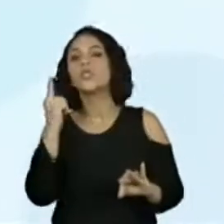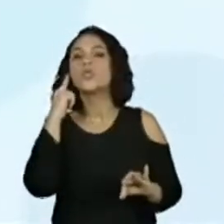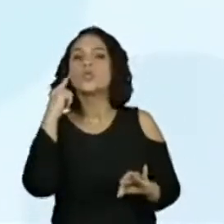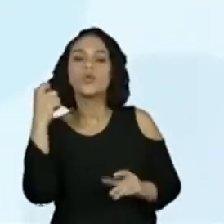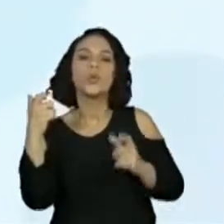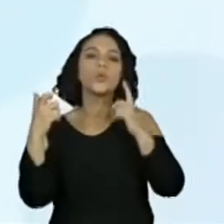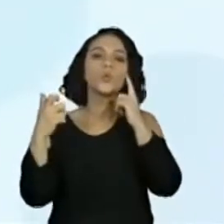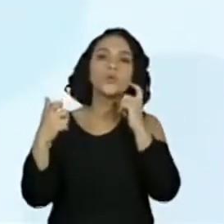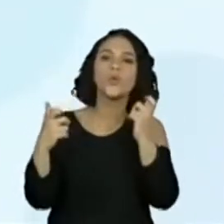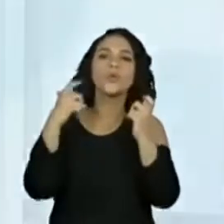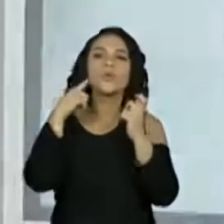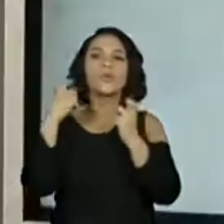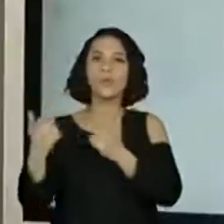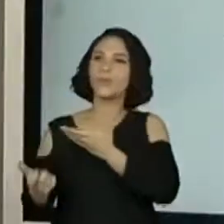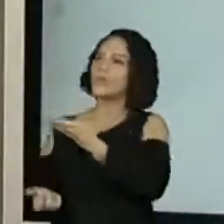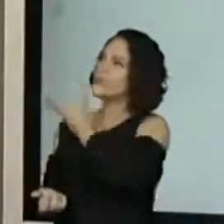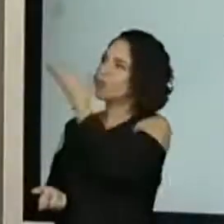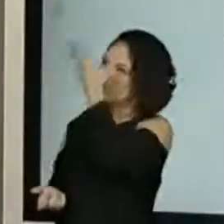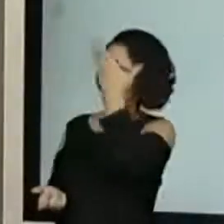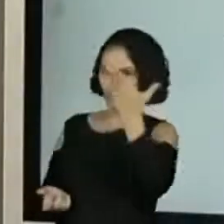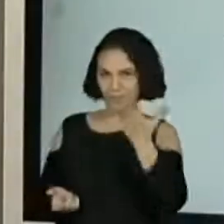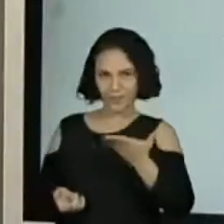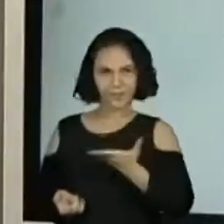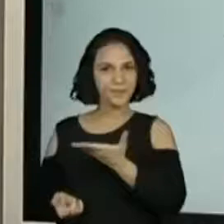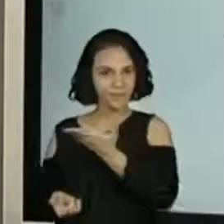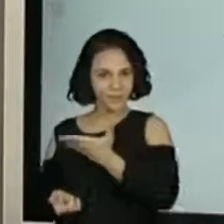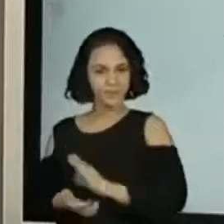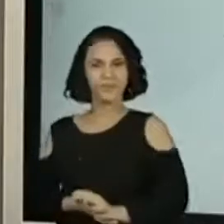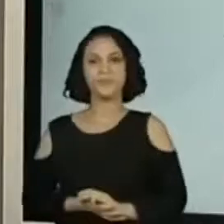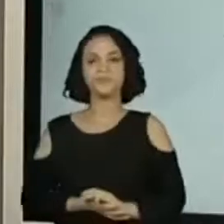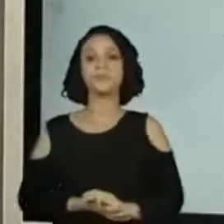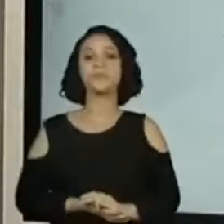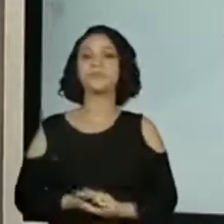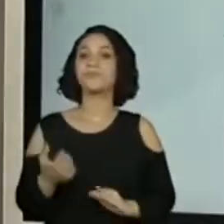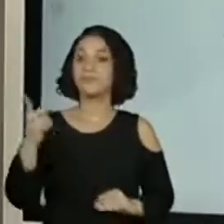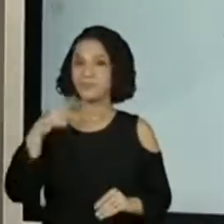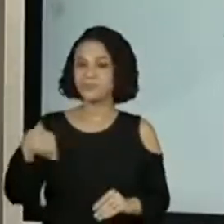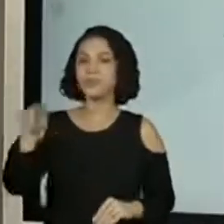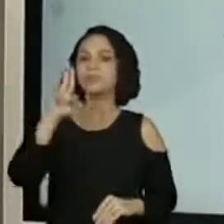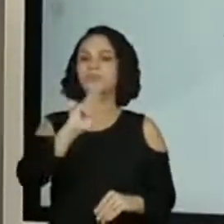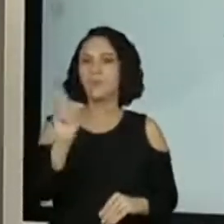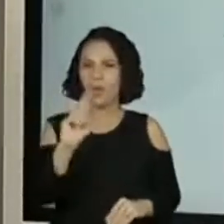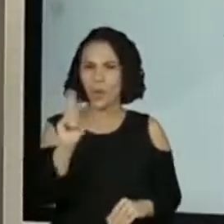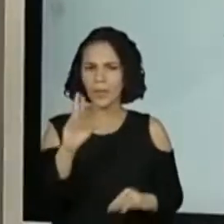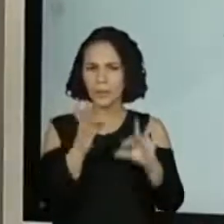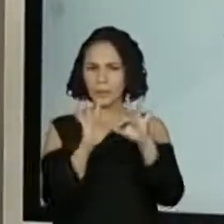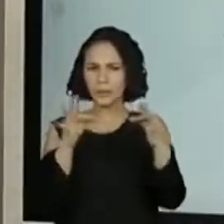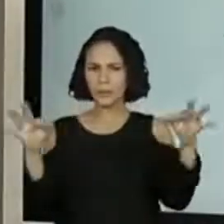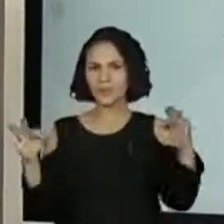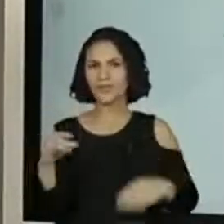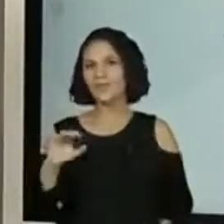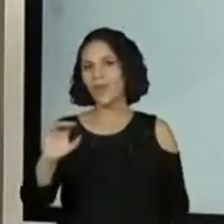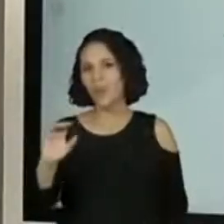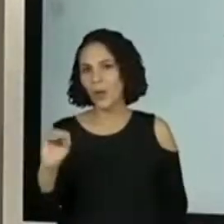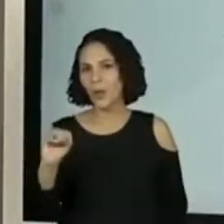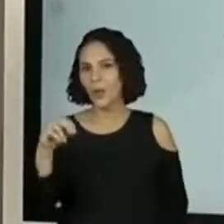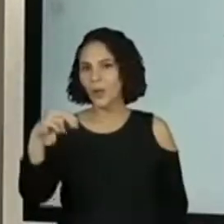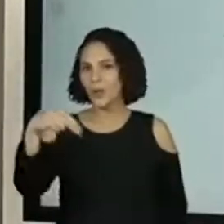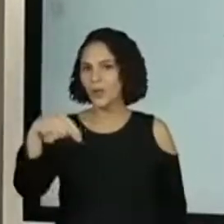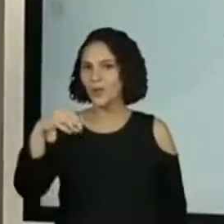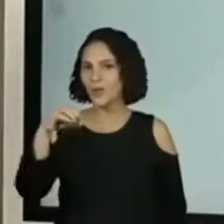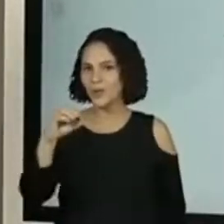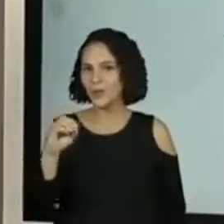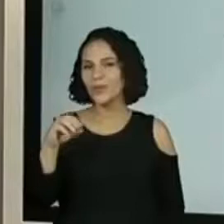né? De sons. Atrelada ali às imagens, né? Observem. E aí, esses sons têm o nome de onomatopeias. Nossa,